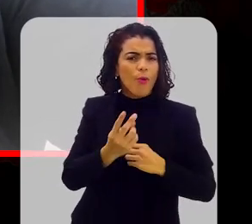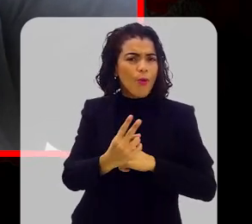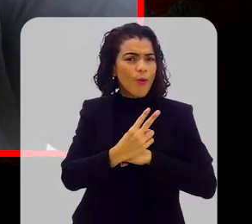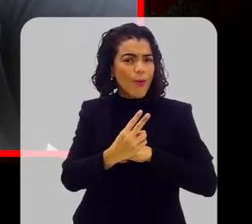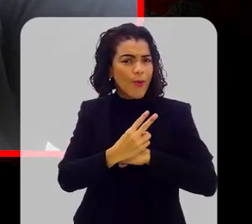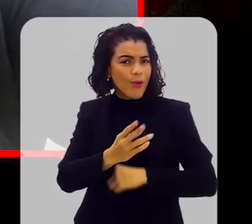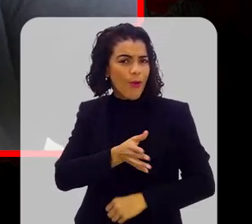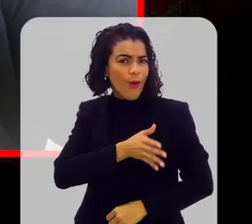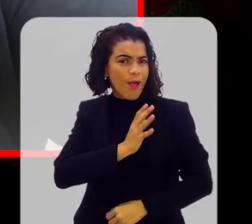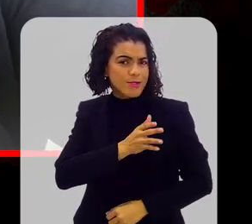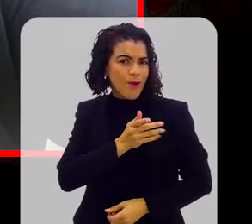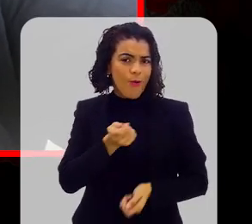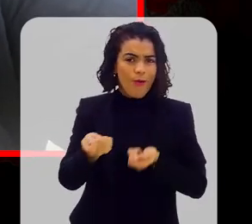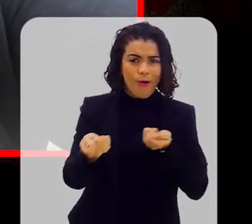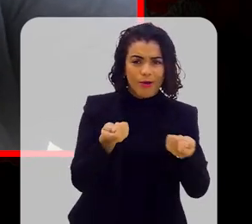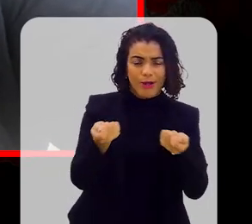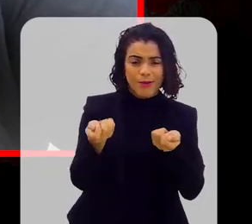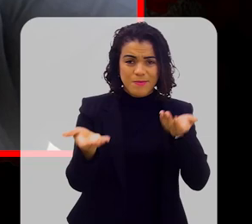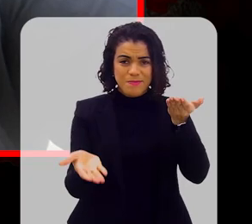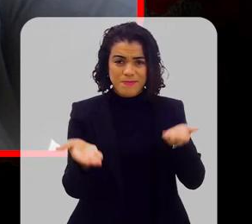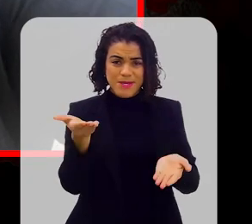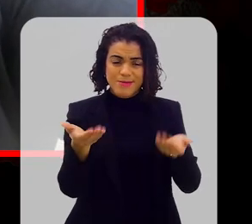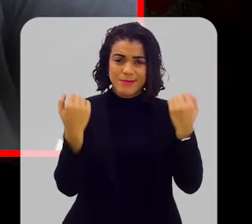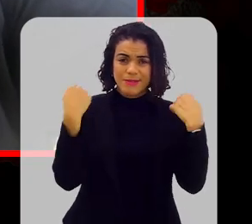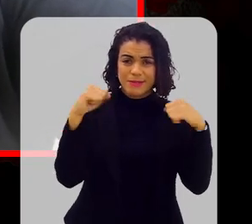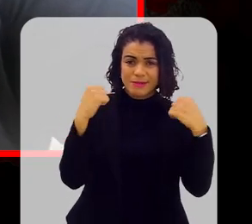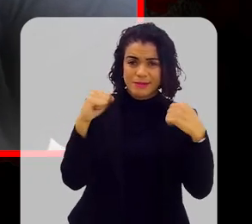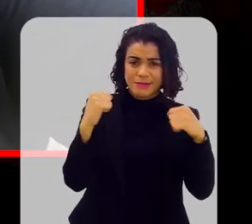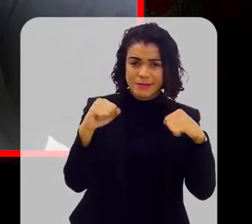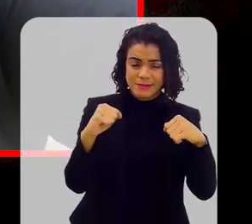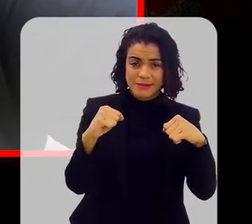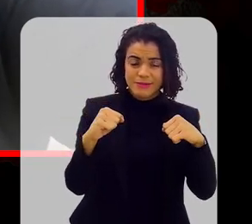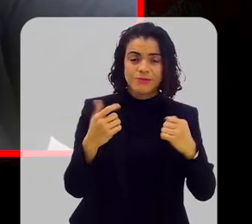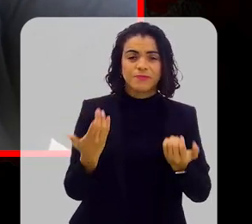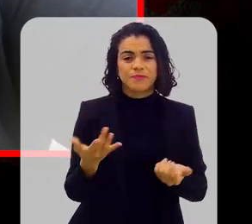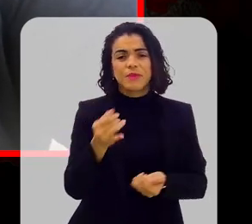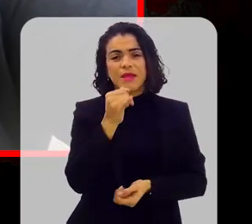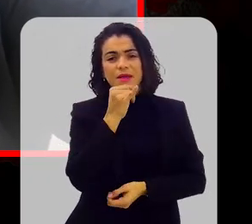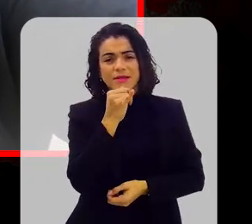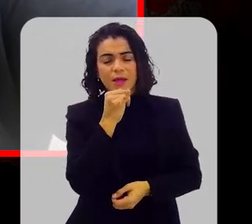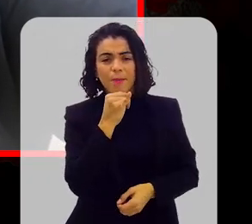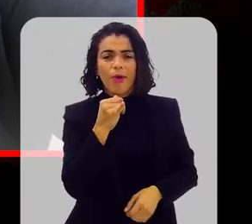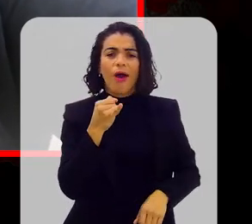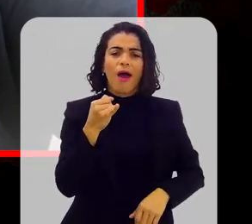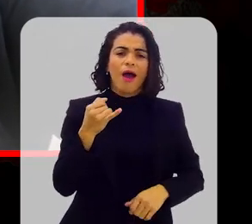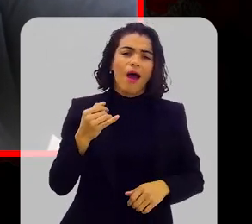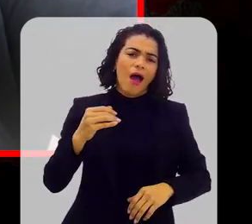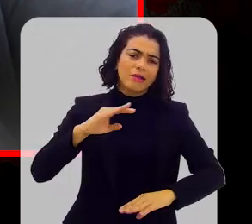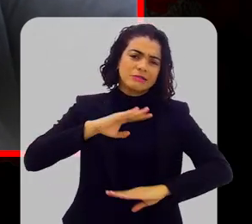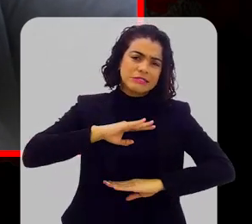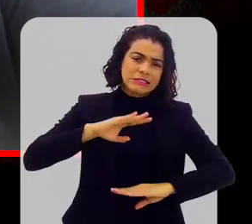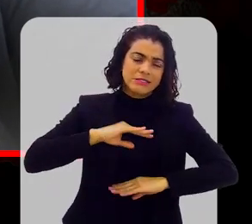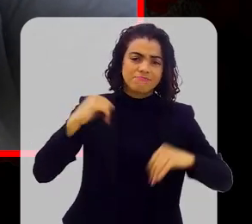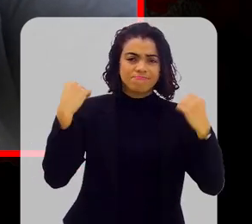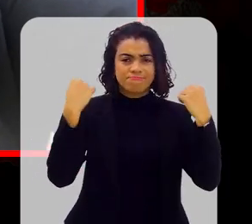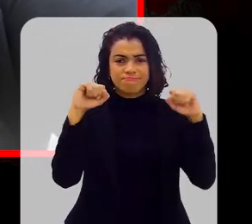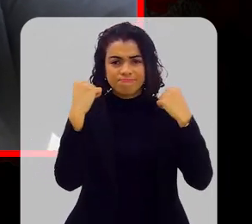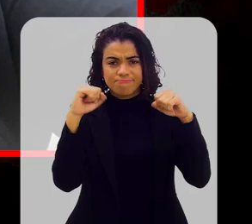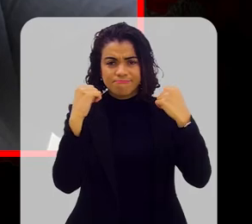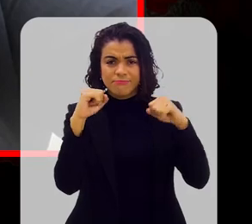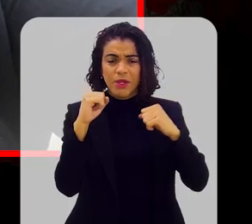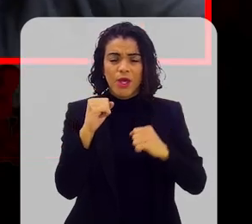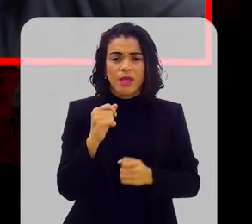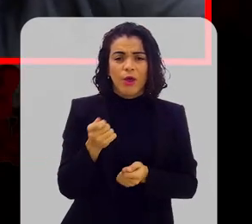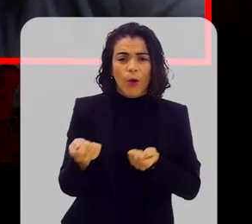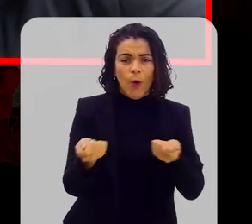cuidando do seu peso, fazendo exercícios. Mas o impacto na saúde da gente, da realização de atividade física e de